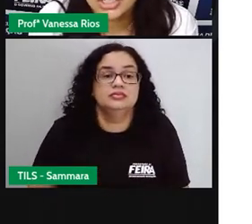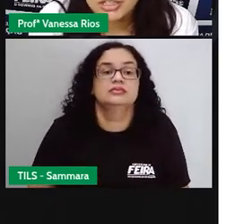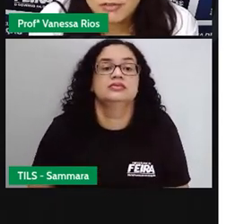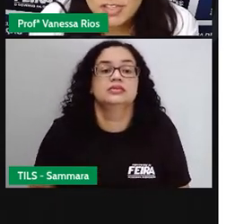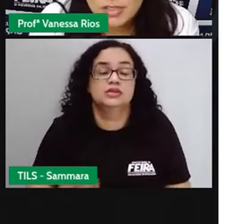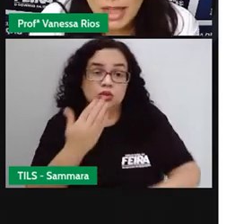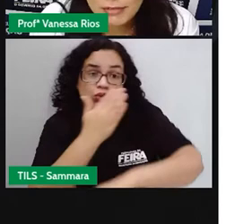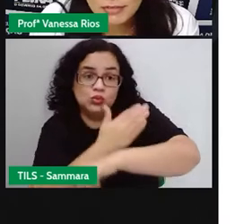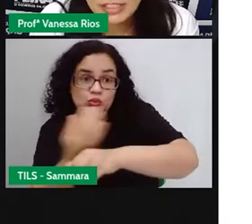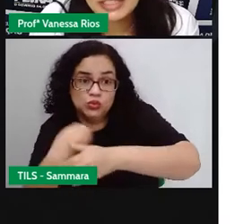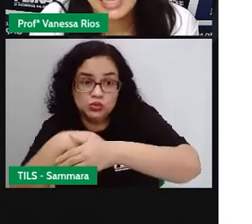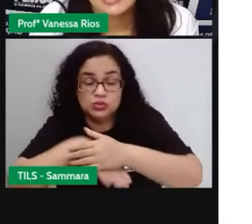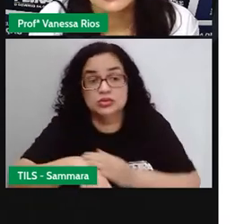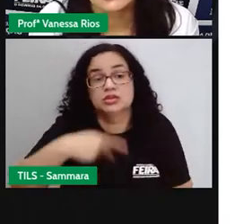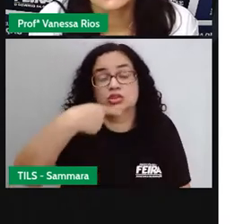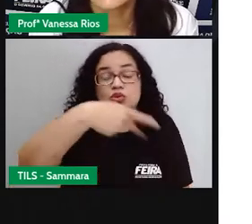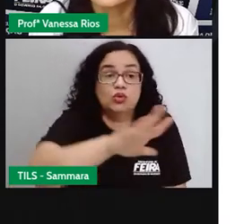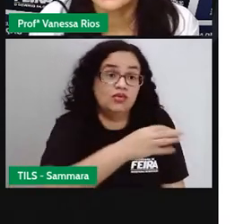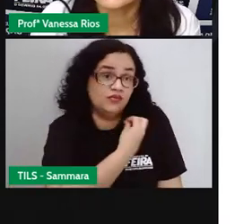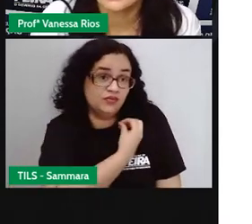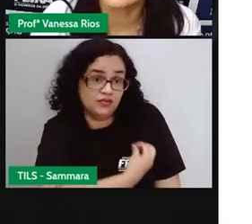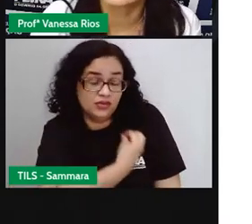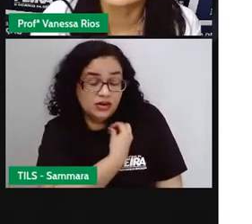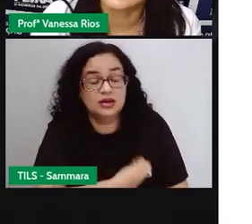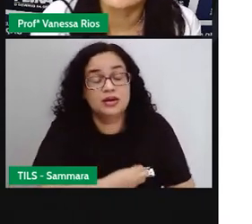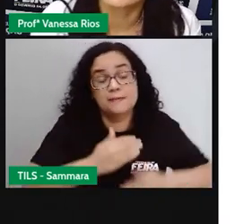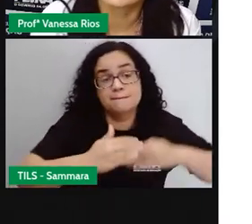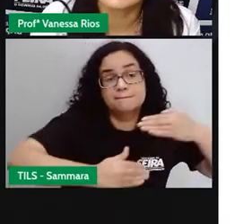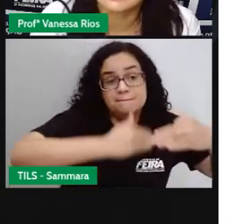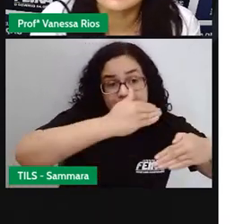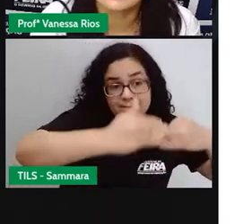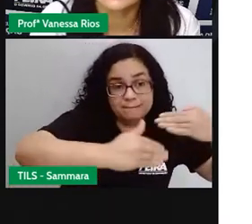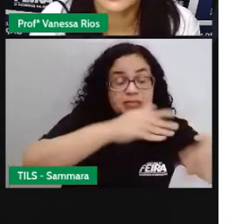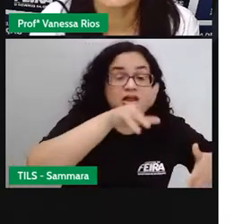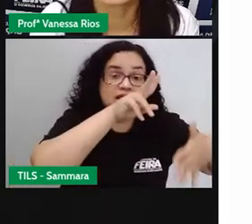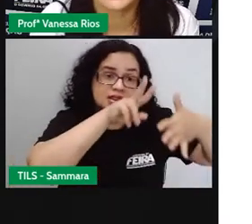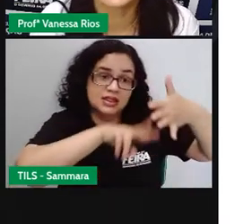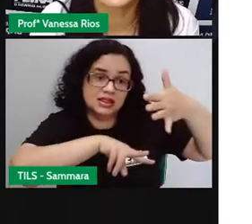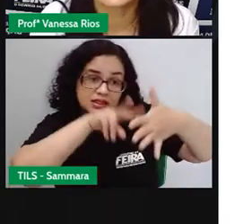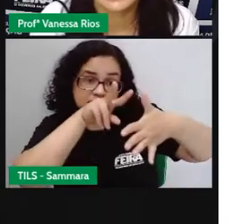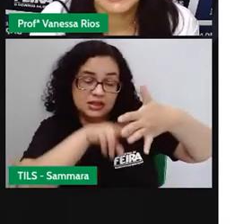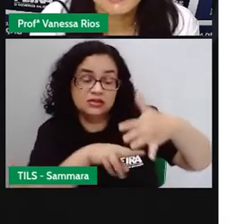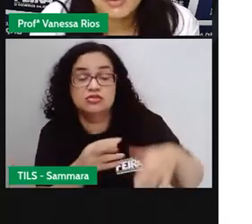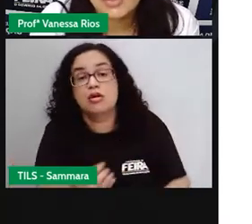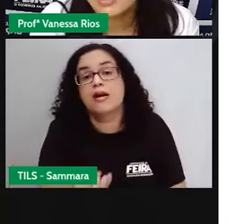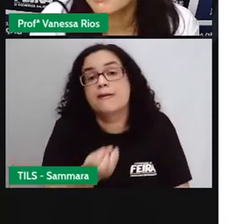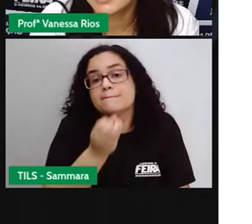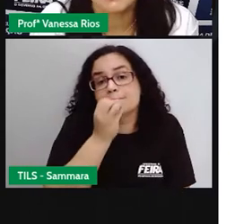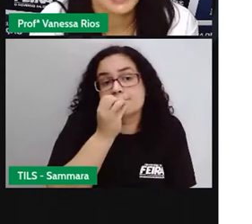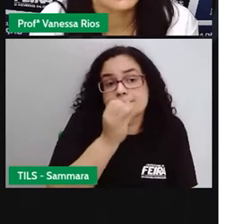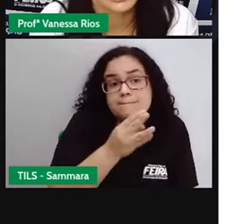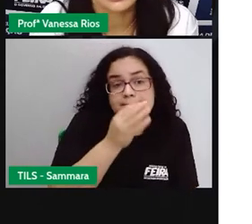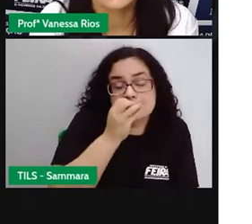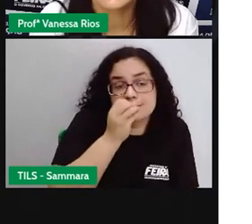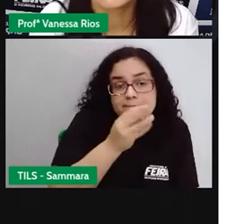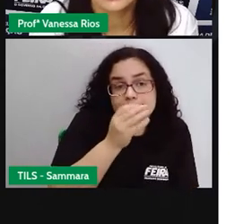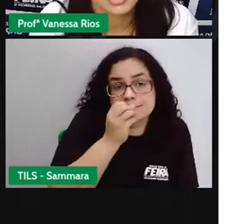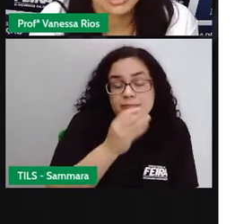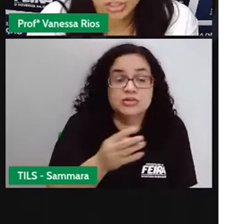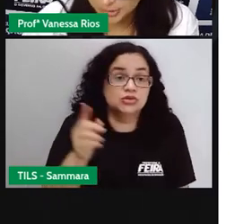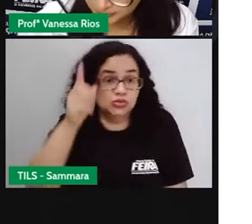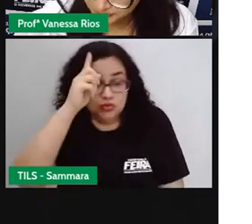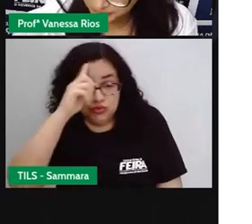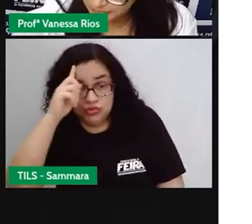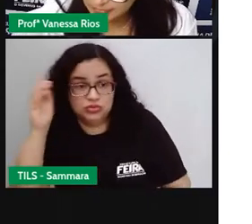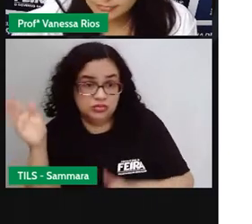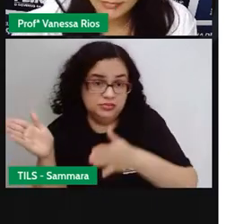ativo em sua vida e que com o passar do tempo, ler seja algo agradável e que faça parte aí do seu dia